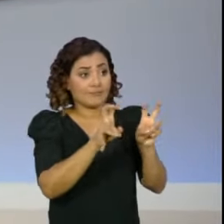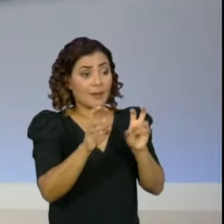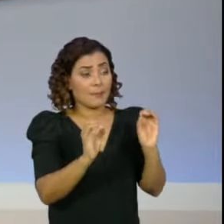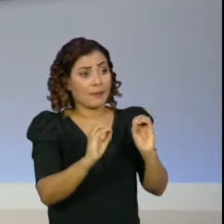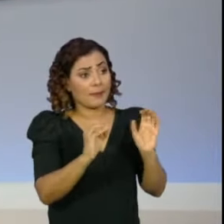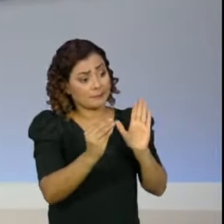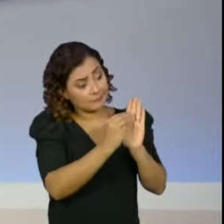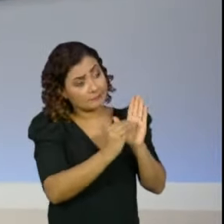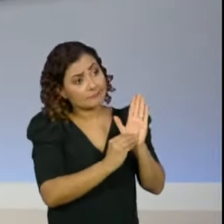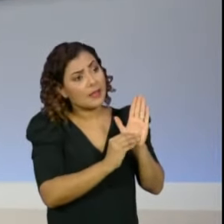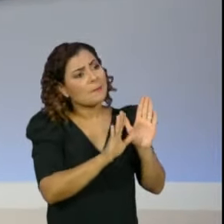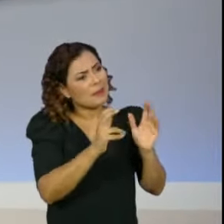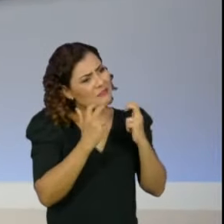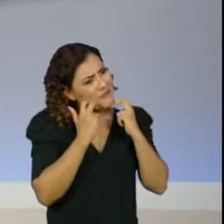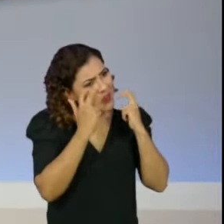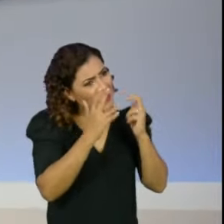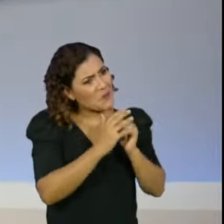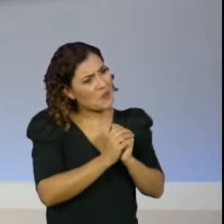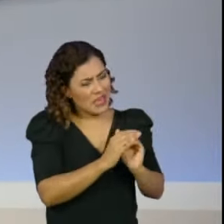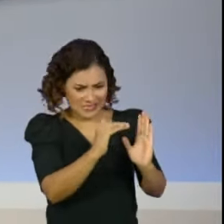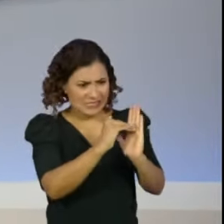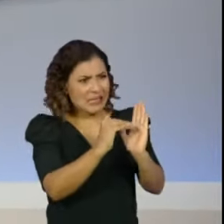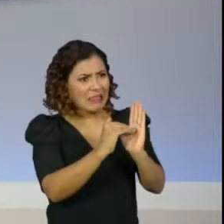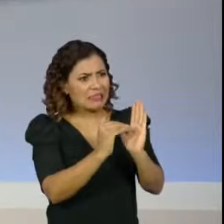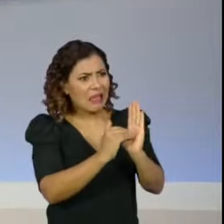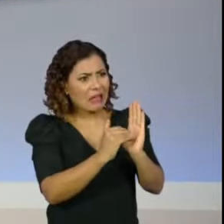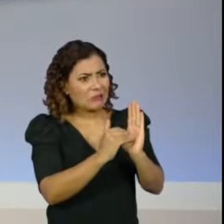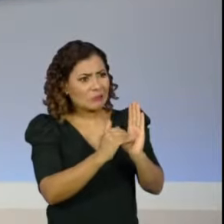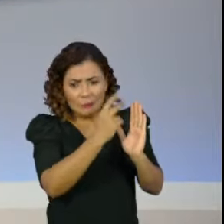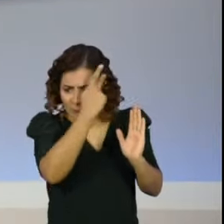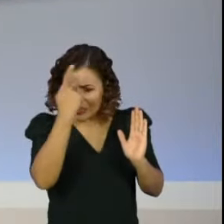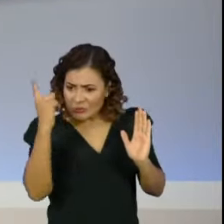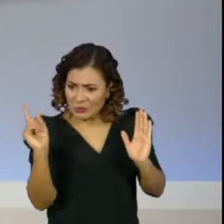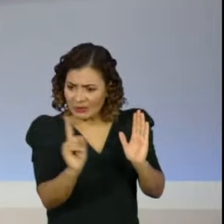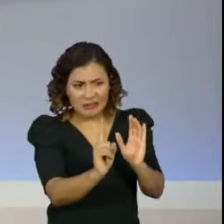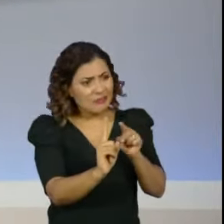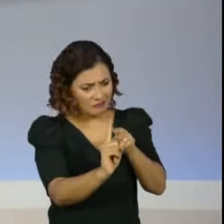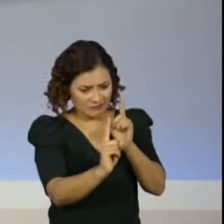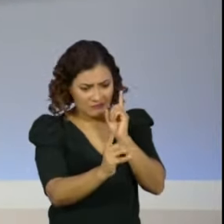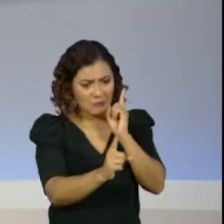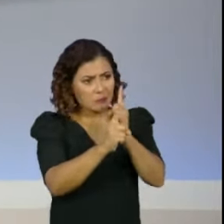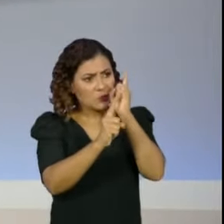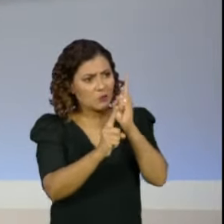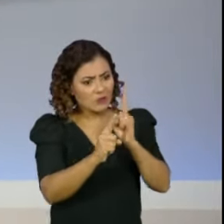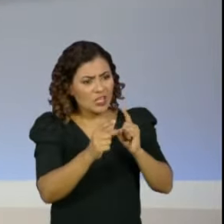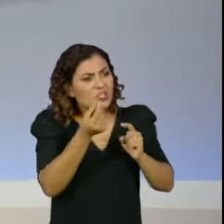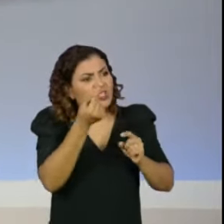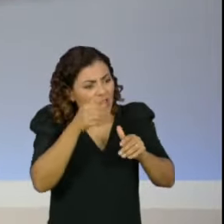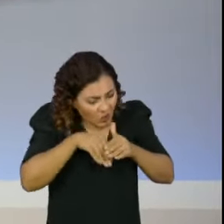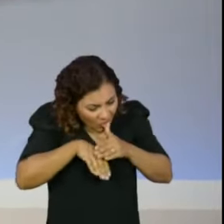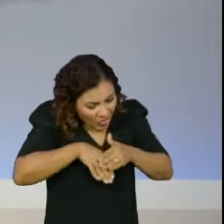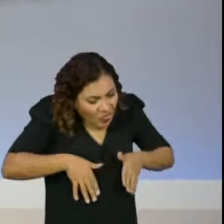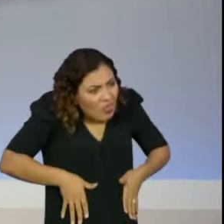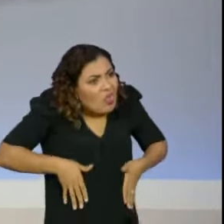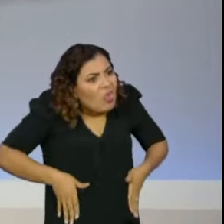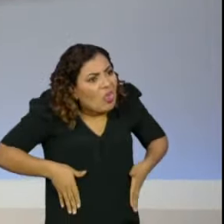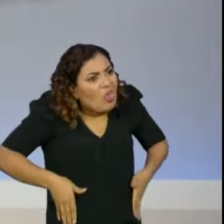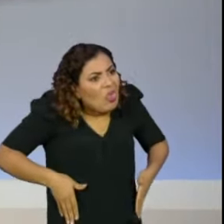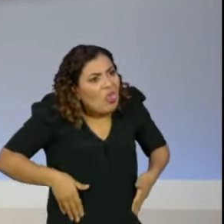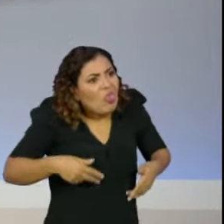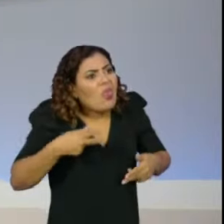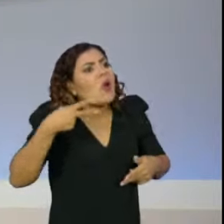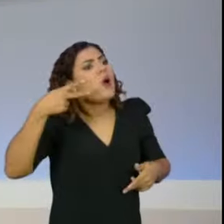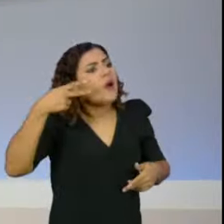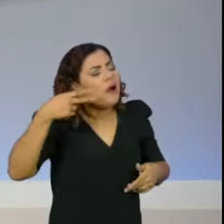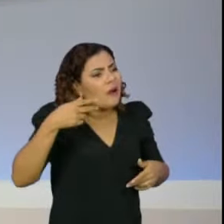Não é constrangedor o Senado conviver com uma situação dessa, alguém que foi pego numa situação assim, escondendo dinheiro na cueca, se tornou até